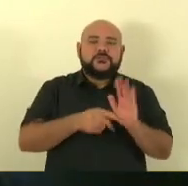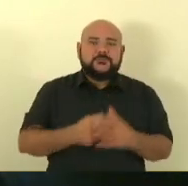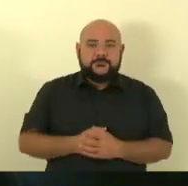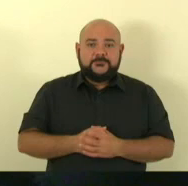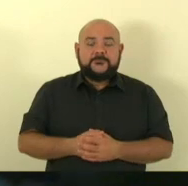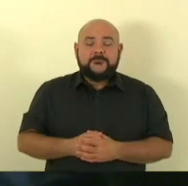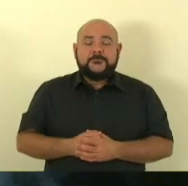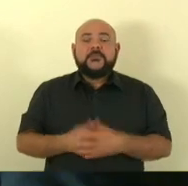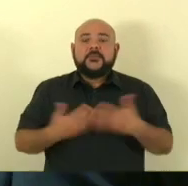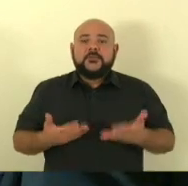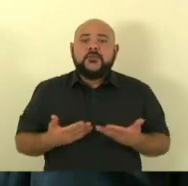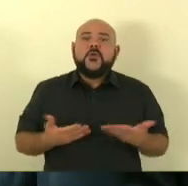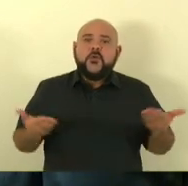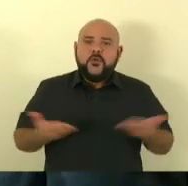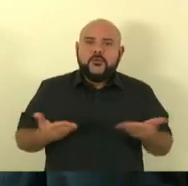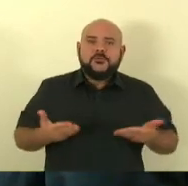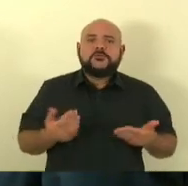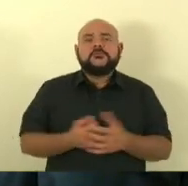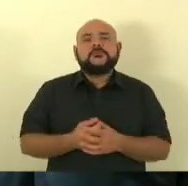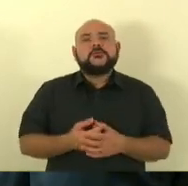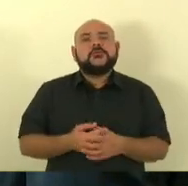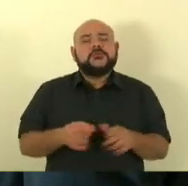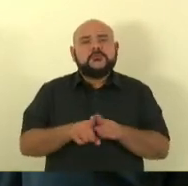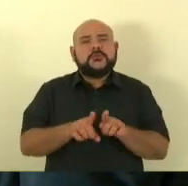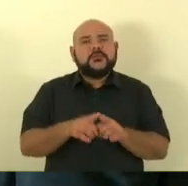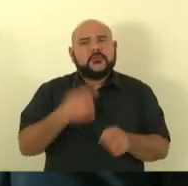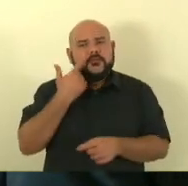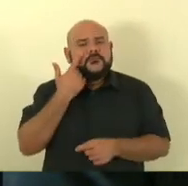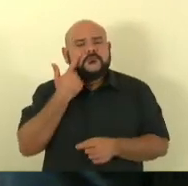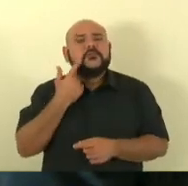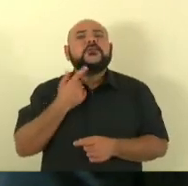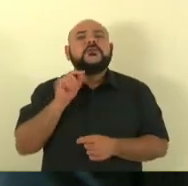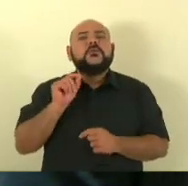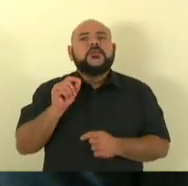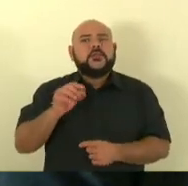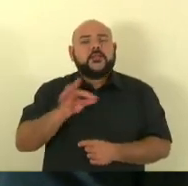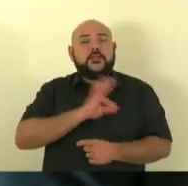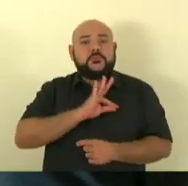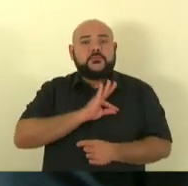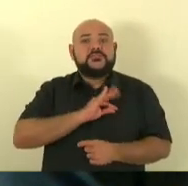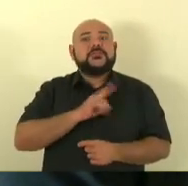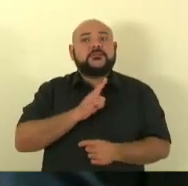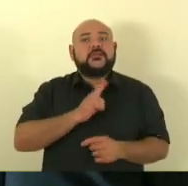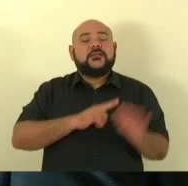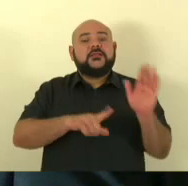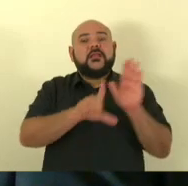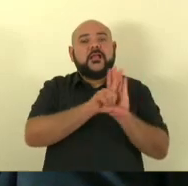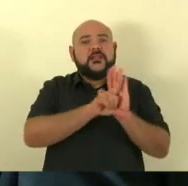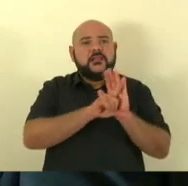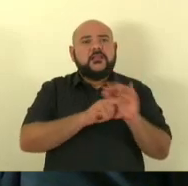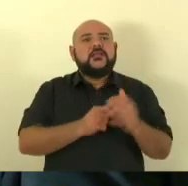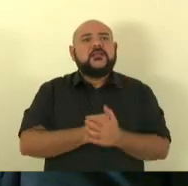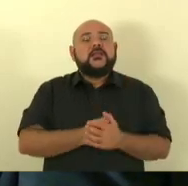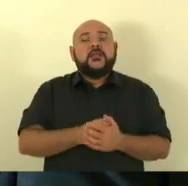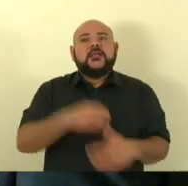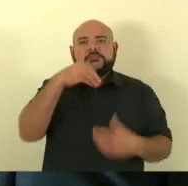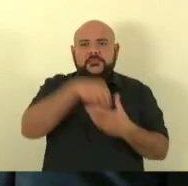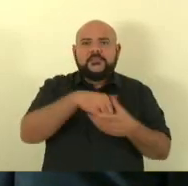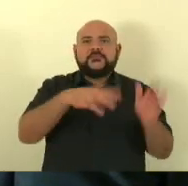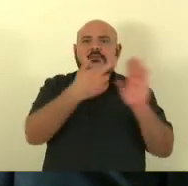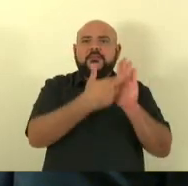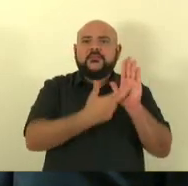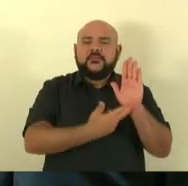verificar que na Polícia Federal já existe legislação, através de portaria, inclusive, da Polícia Federal,